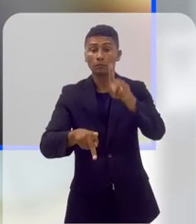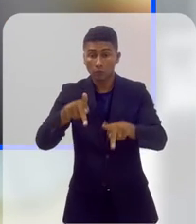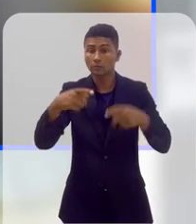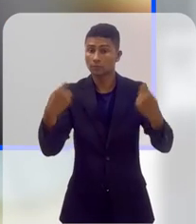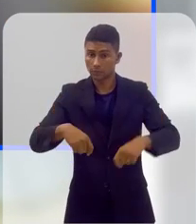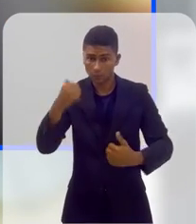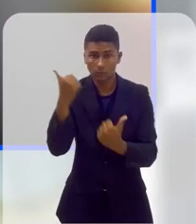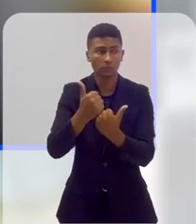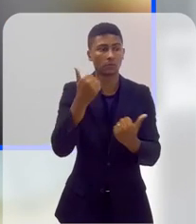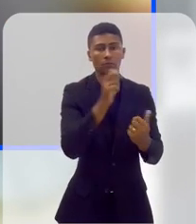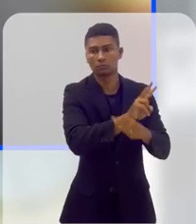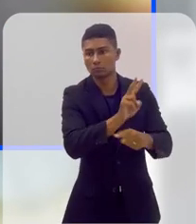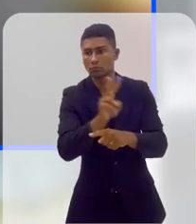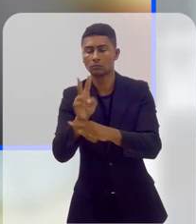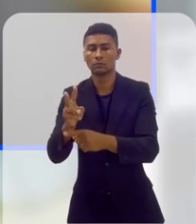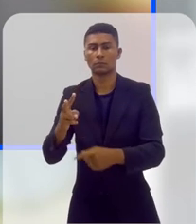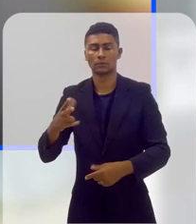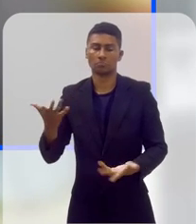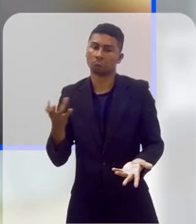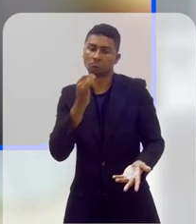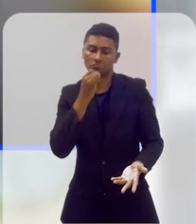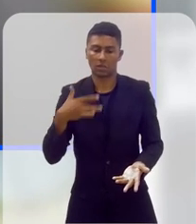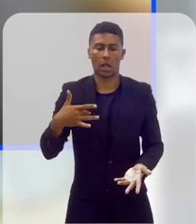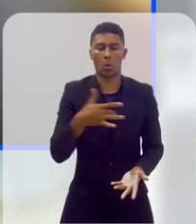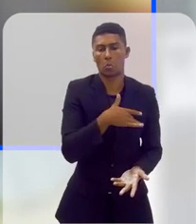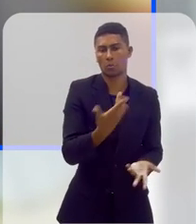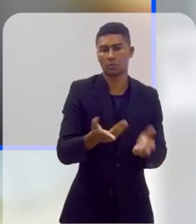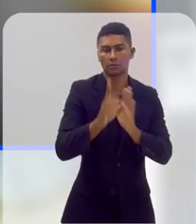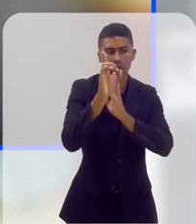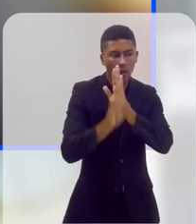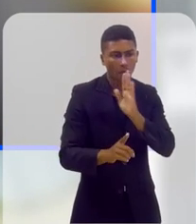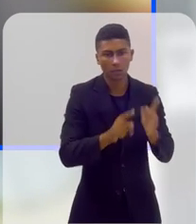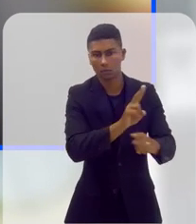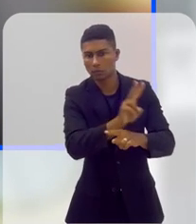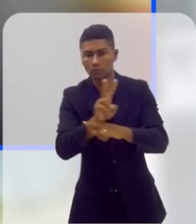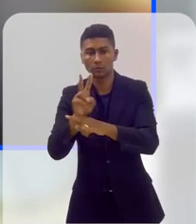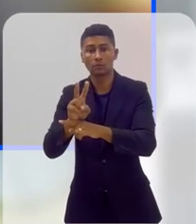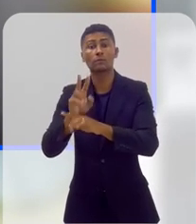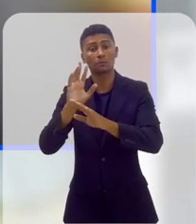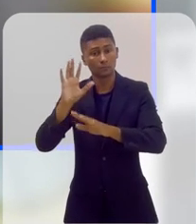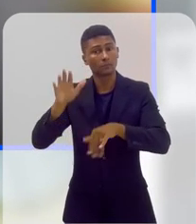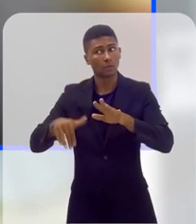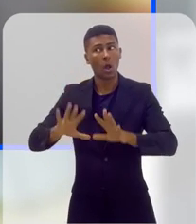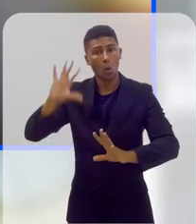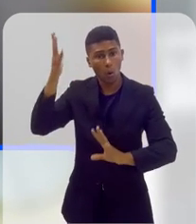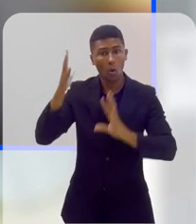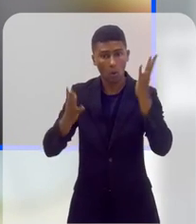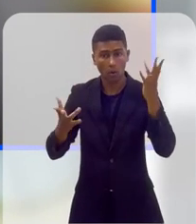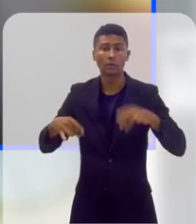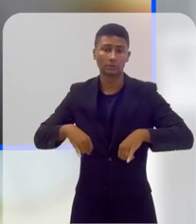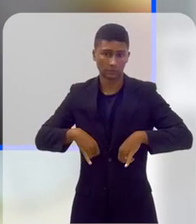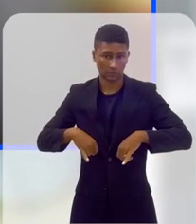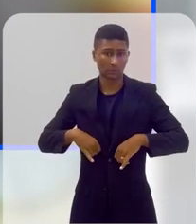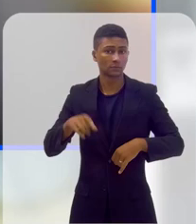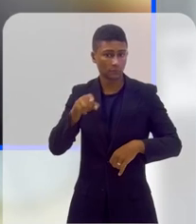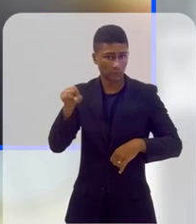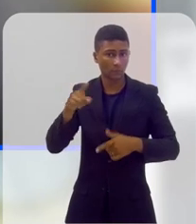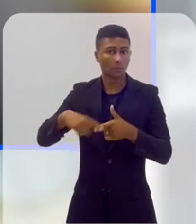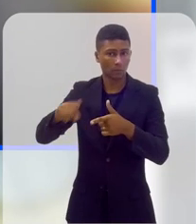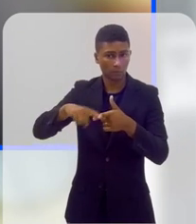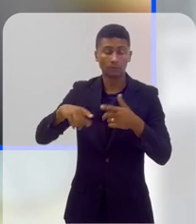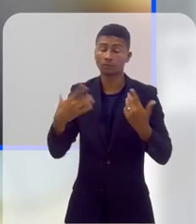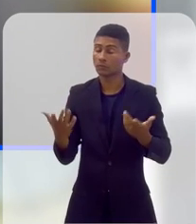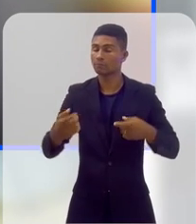acontecendo. Então, é urgente, é necessário que a gente tenha um tratamento muito diferenciado e que assuma publicamente. Isso é uma questão